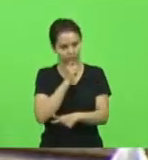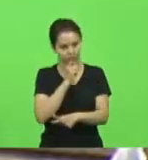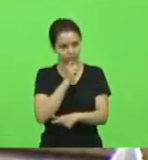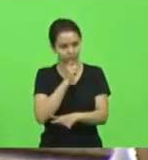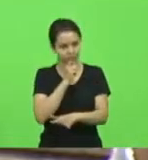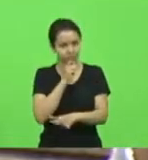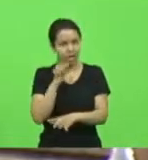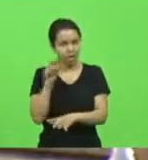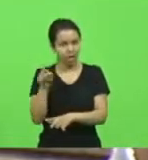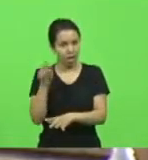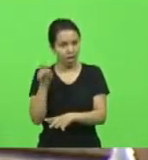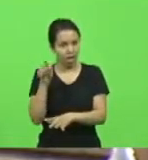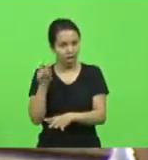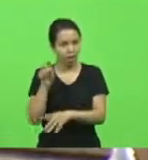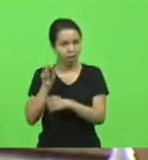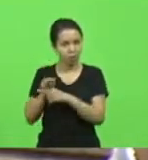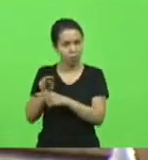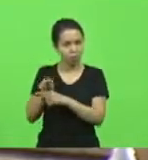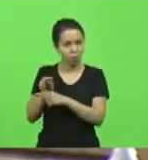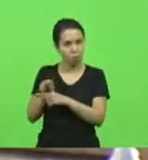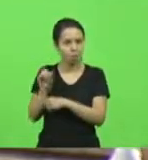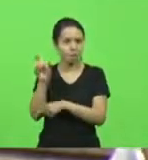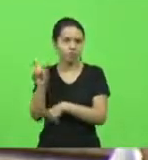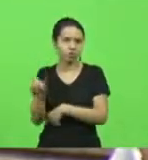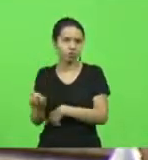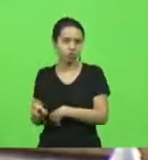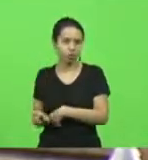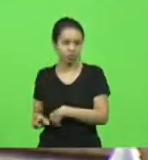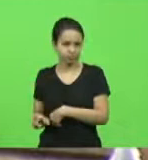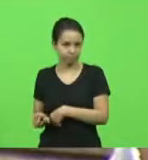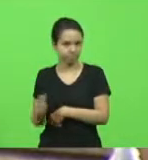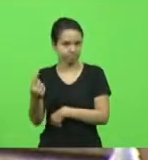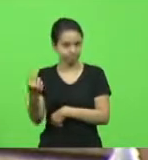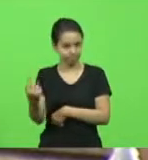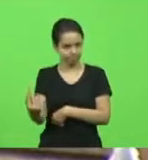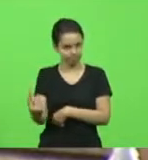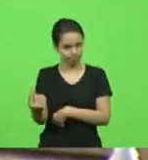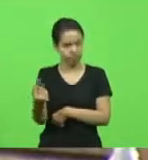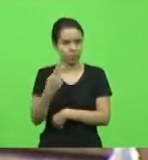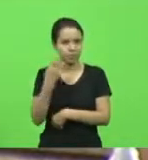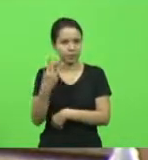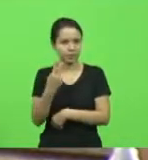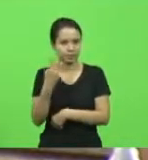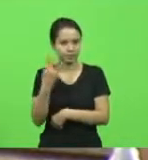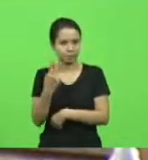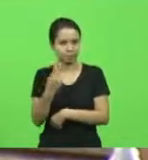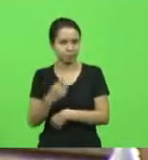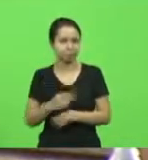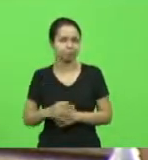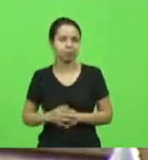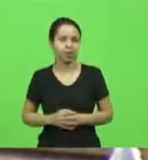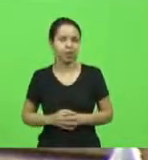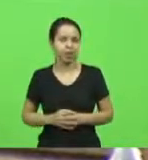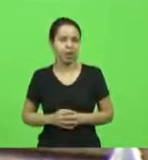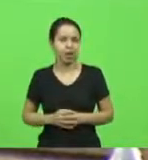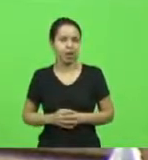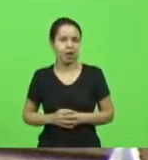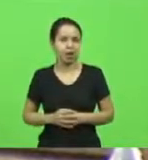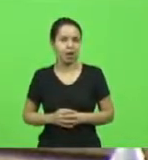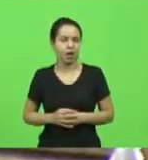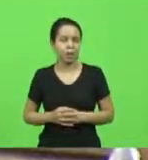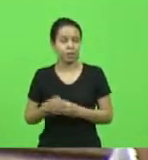direitos constitucionais de um parlamentar, que hoje é o deputado Júlio Garcia.